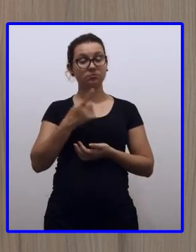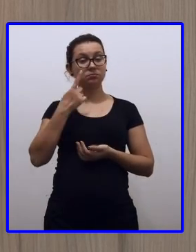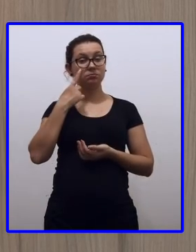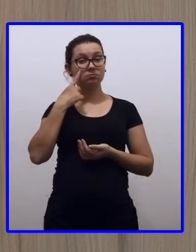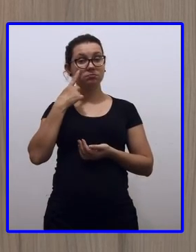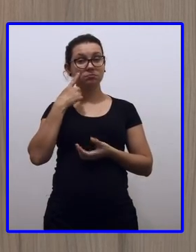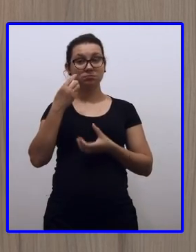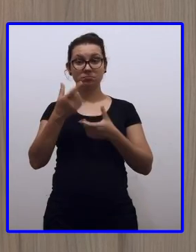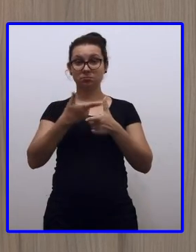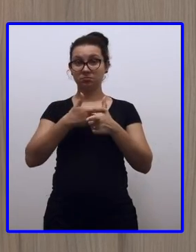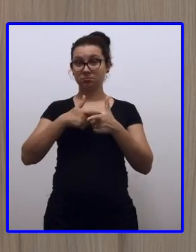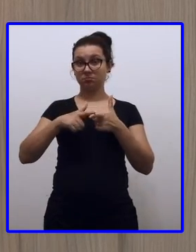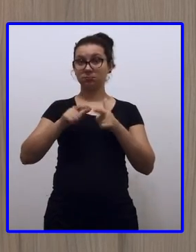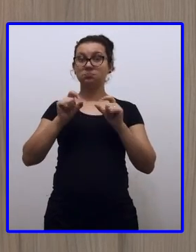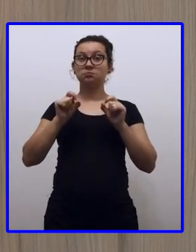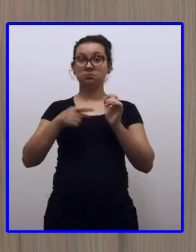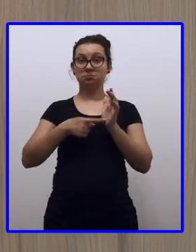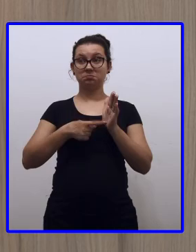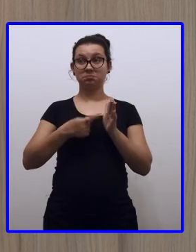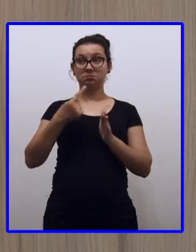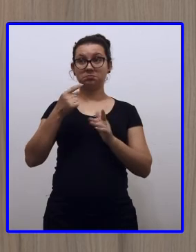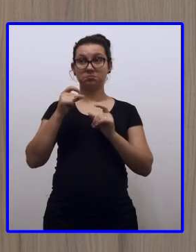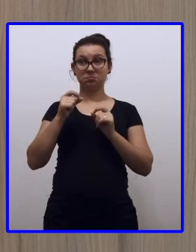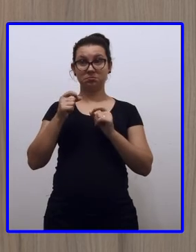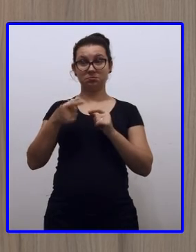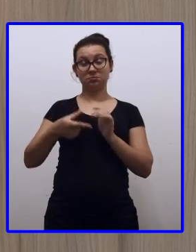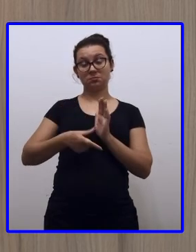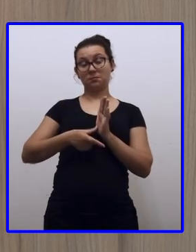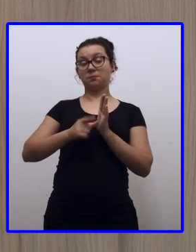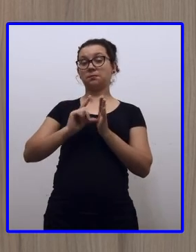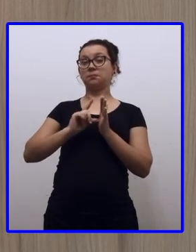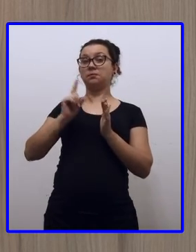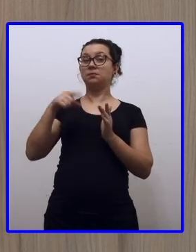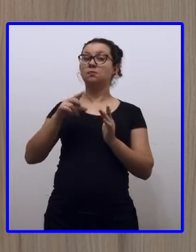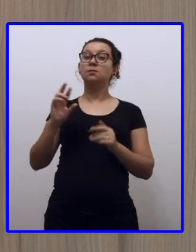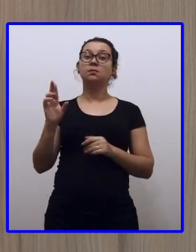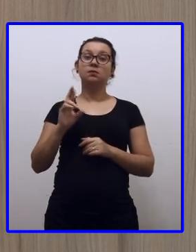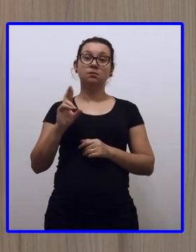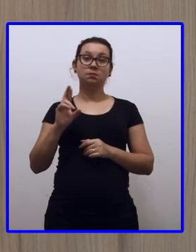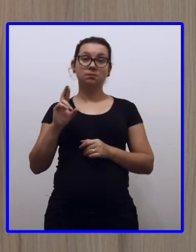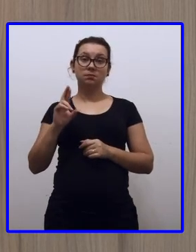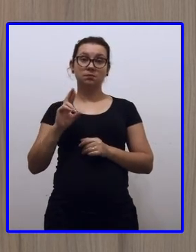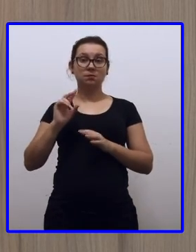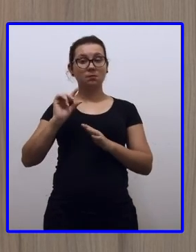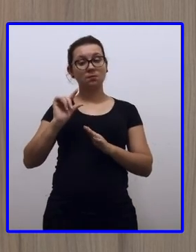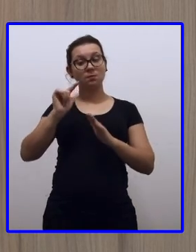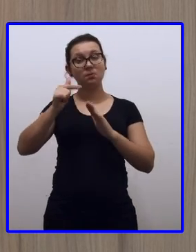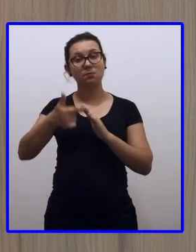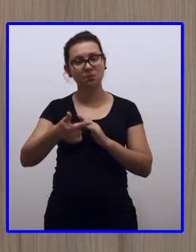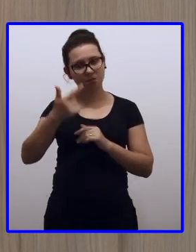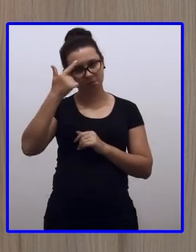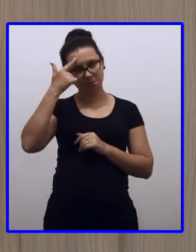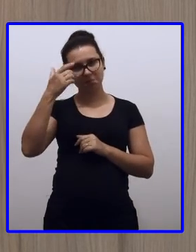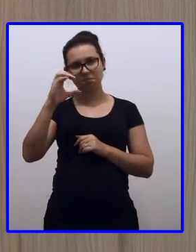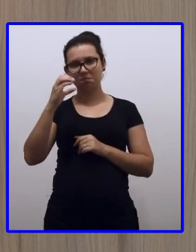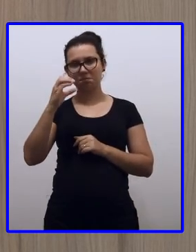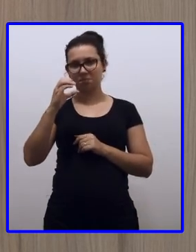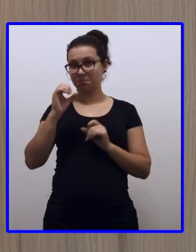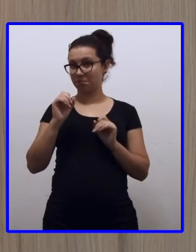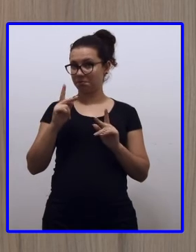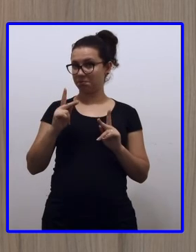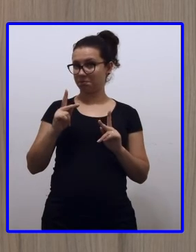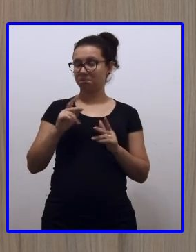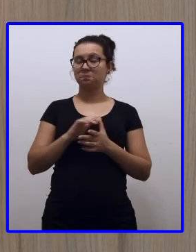nós vamos dividir primeiro o que vem antes da vírgula, que são os reais. Depois a gente vai pensar nos centavos. Então,